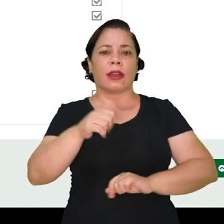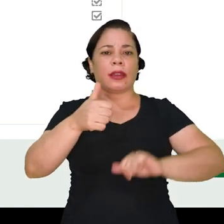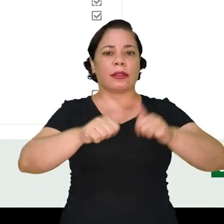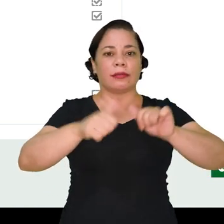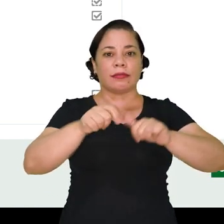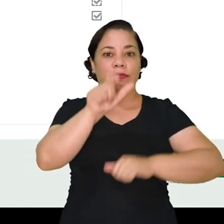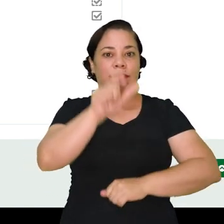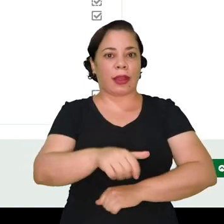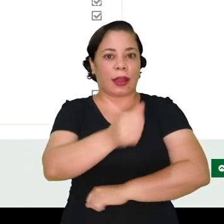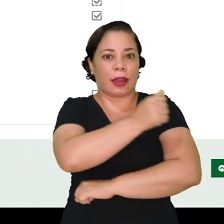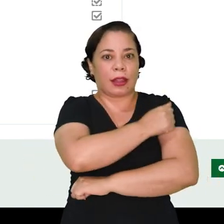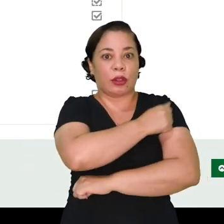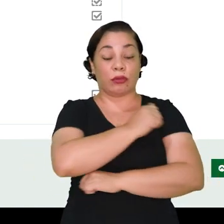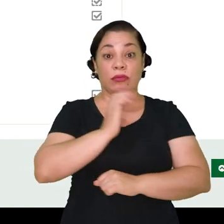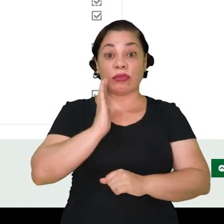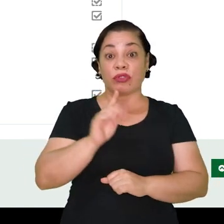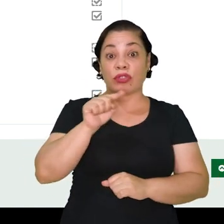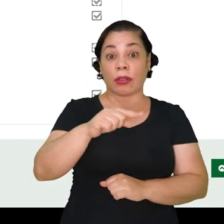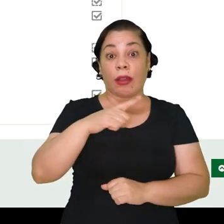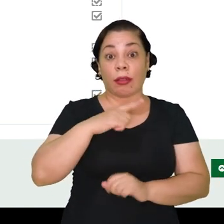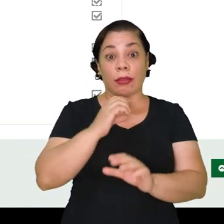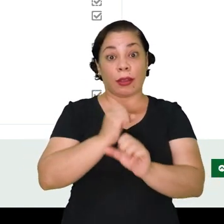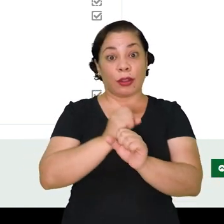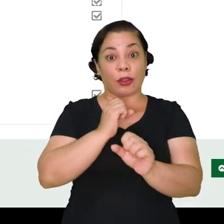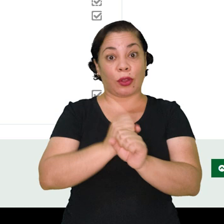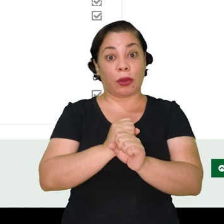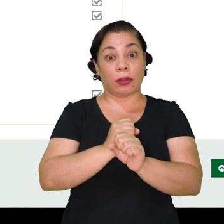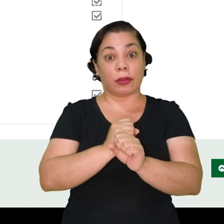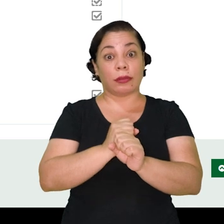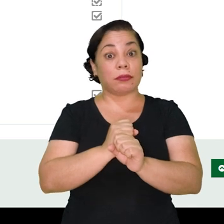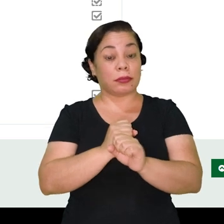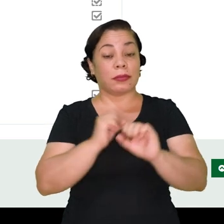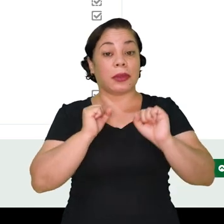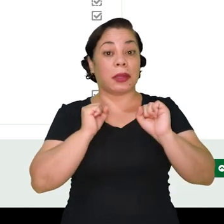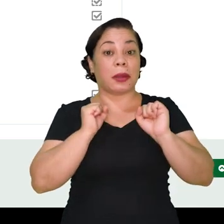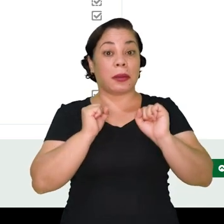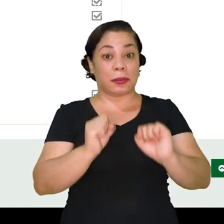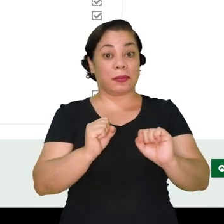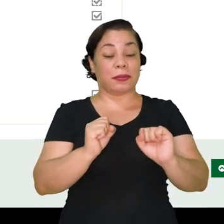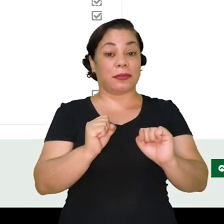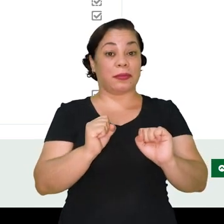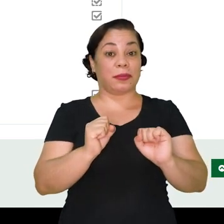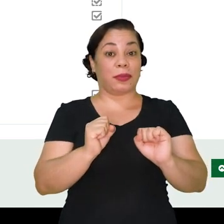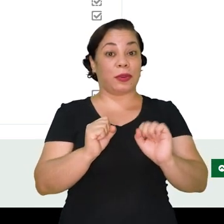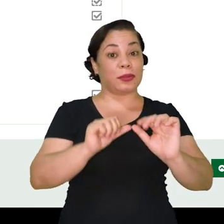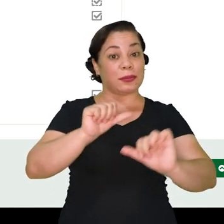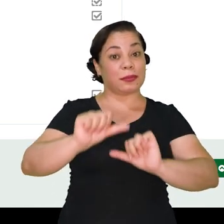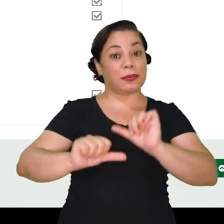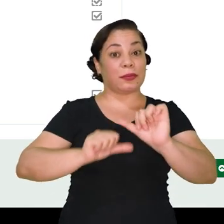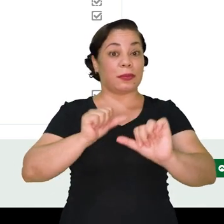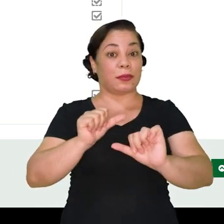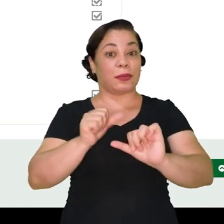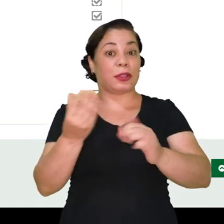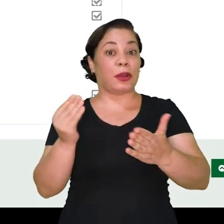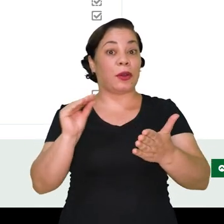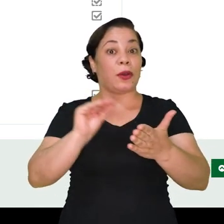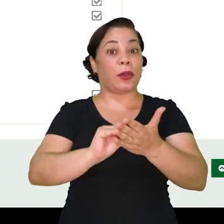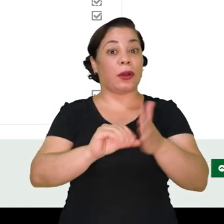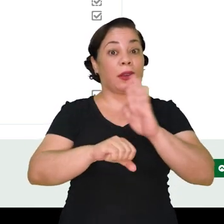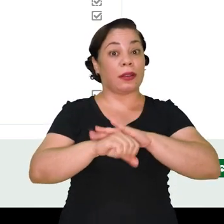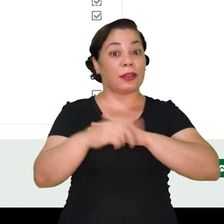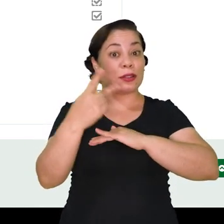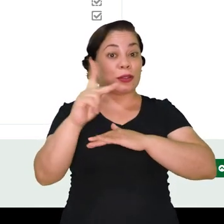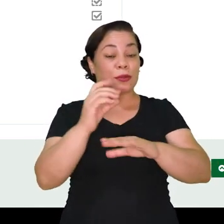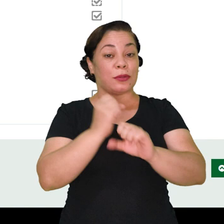avaliar um aluno e esse aluno já tenha a nota, você pode fazer a alteração, colocar